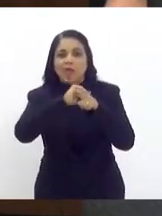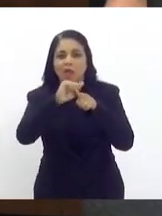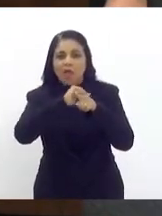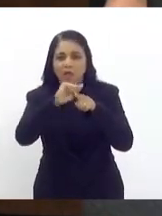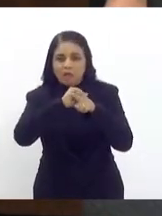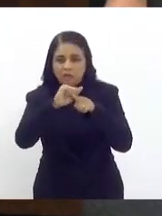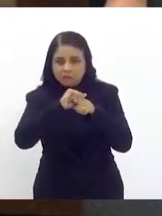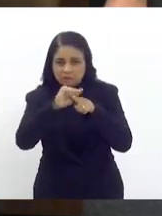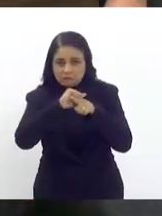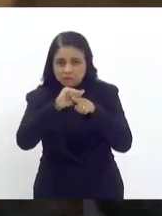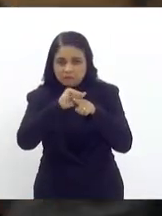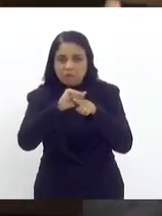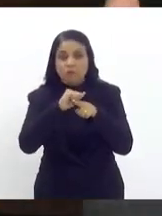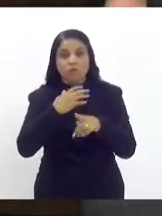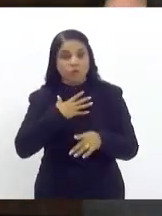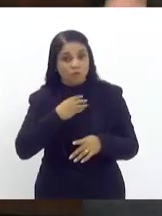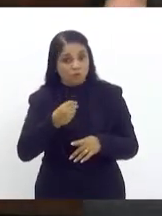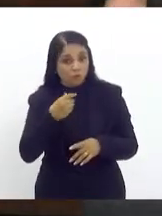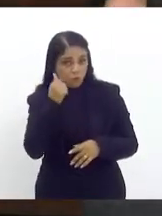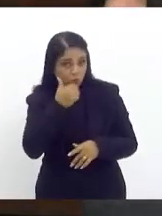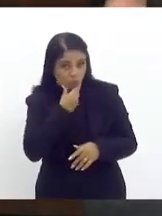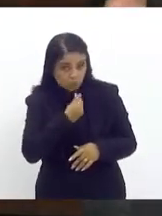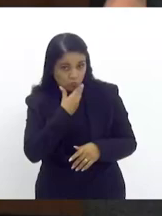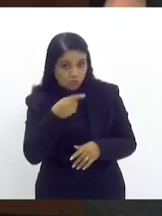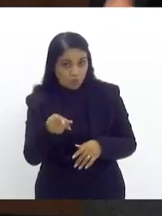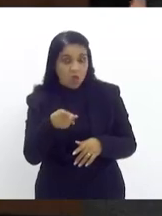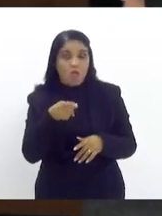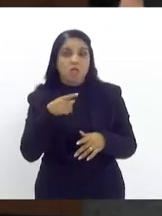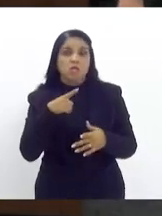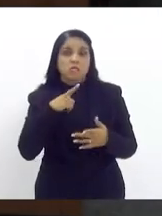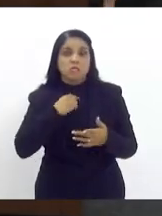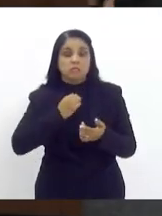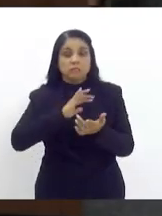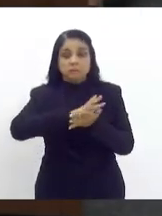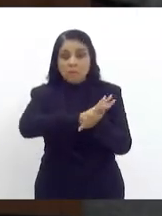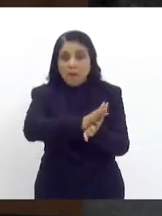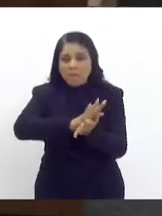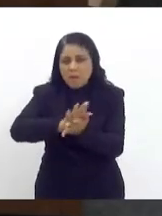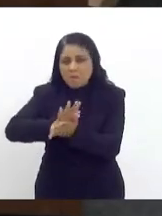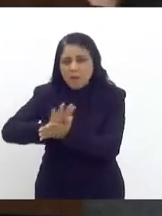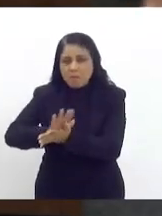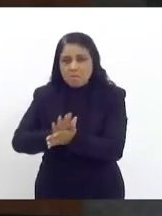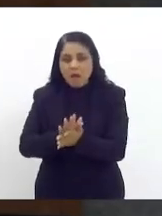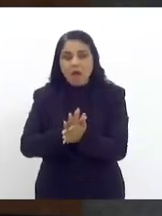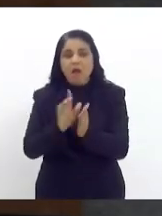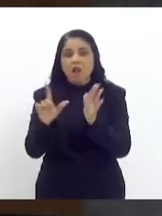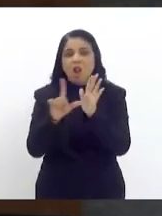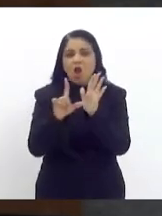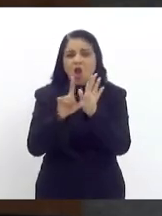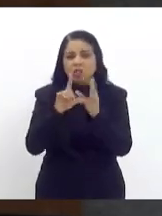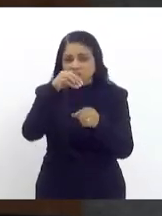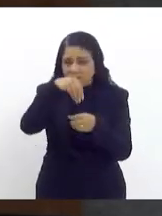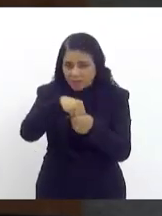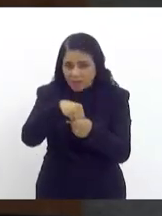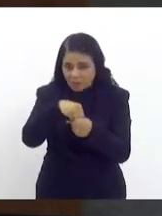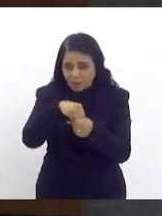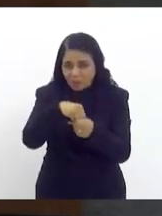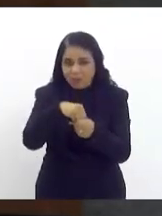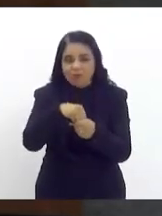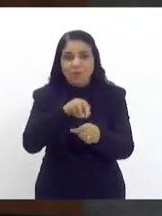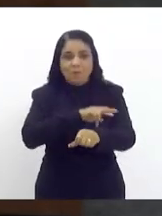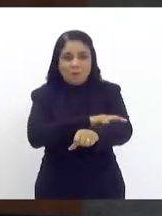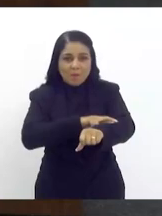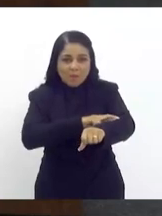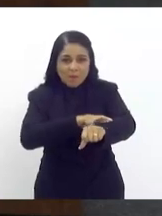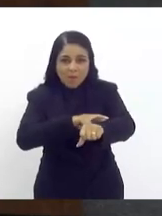começou a sofrer uma discriminação e racismo, uma violência através das redes